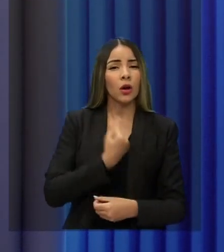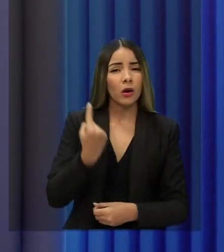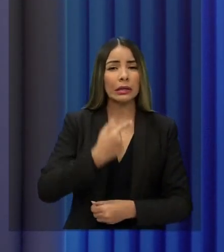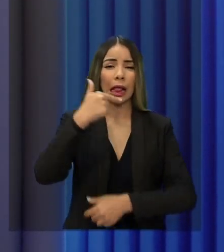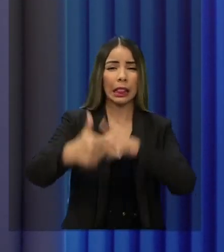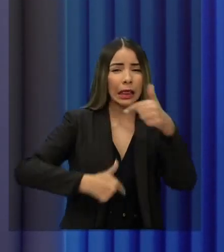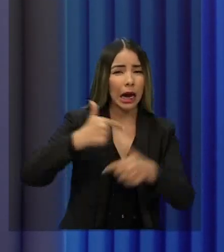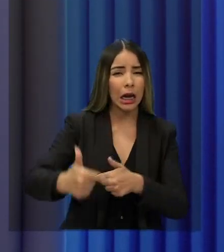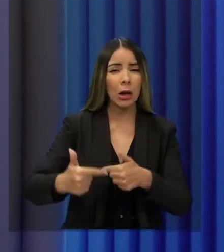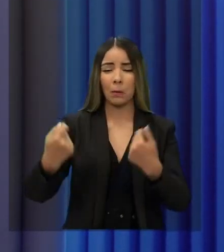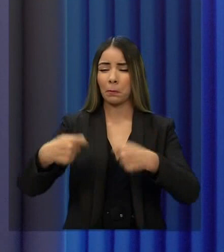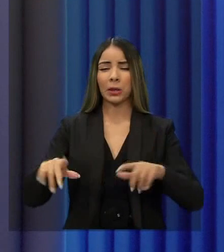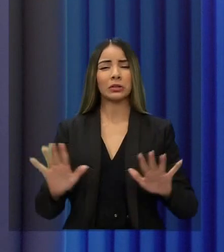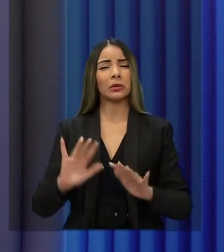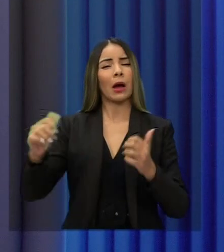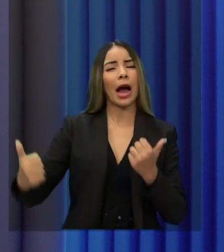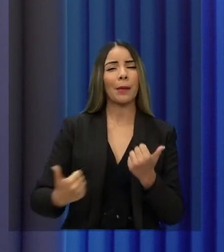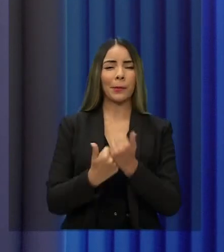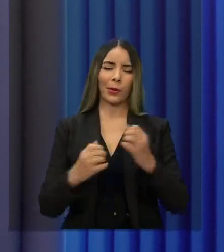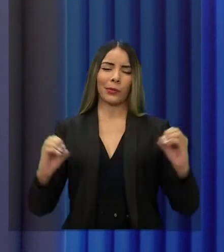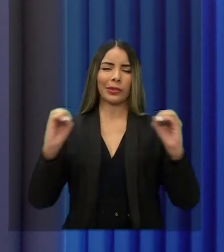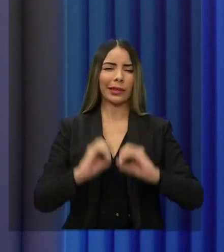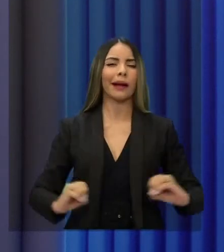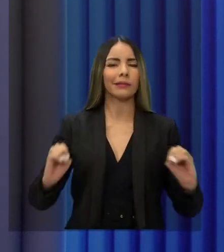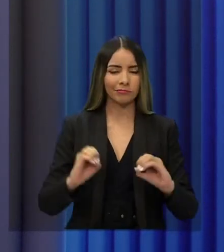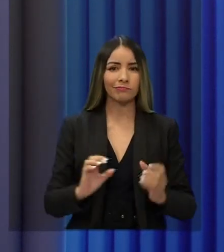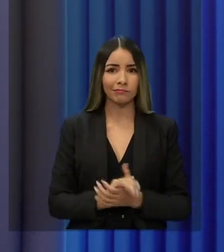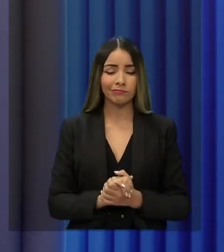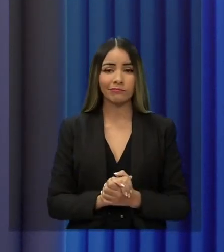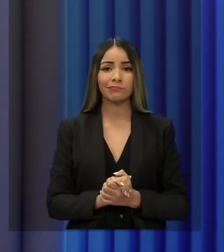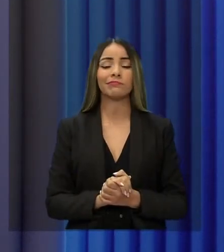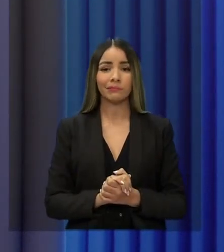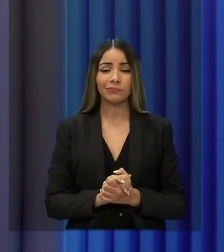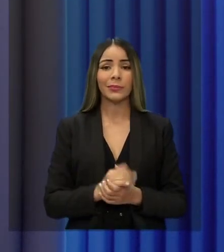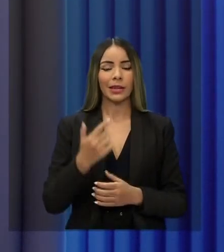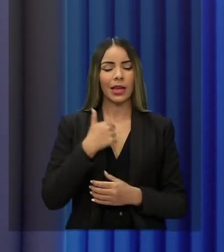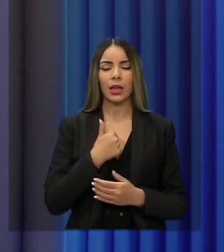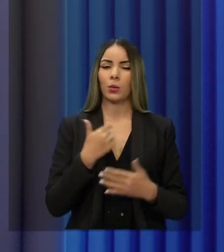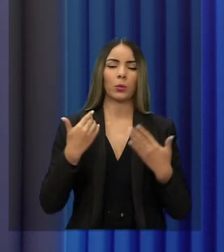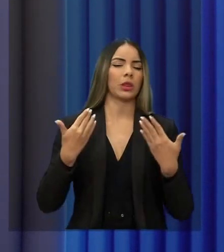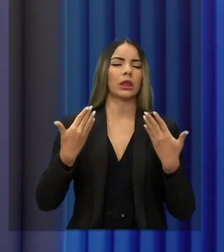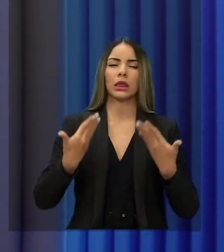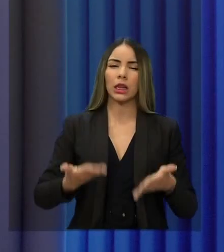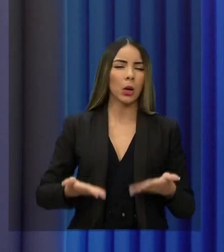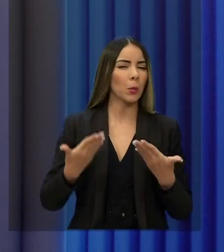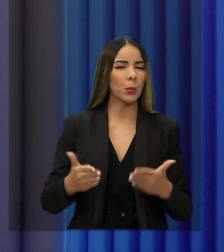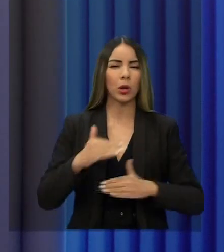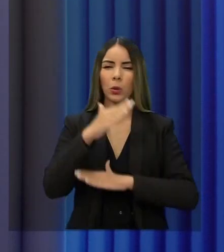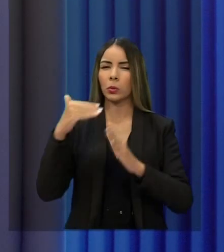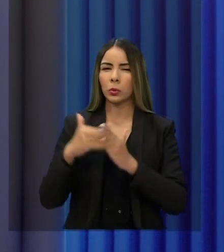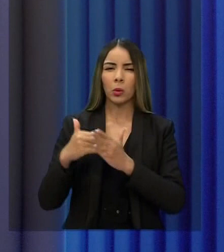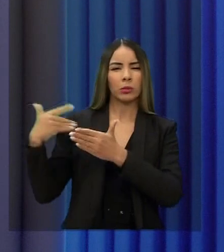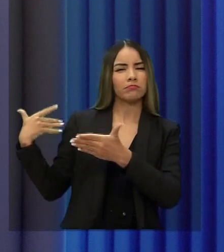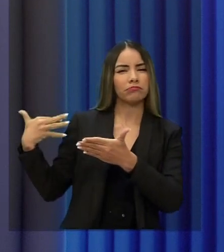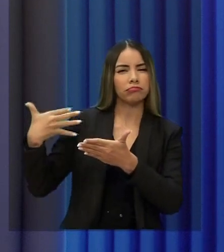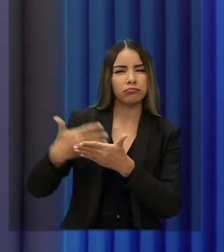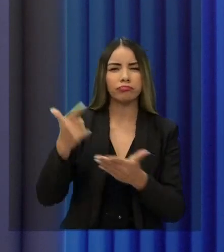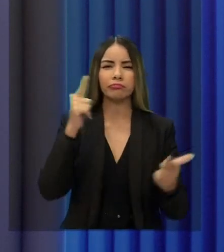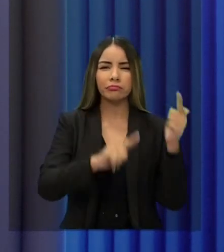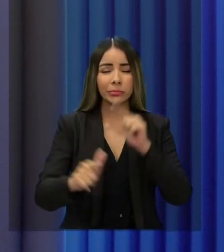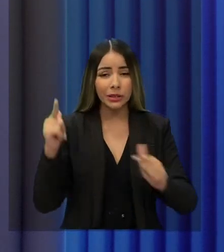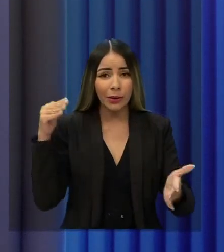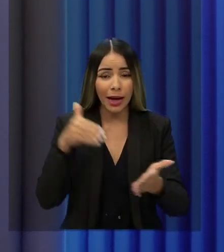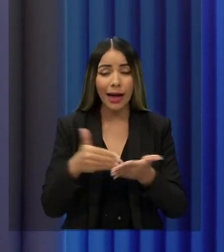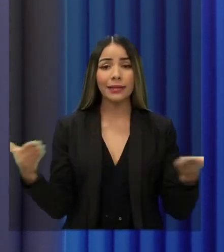reta final da definição das candidaturas alguém do bolso. Estou muito tranquilo em tudo que a gente tem construído até aqui. Queria agradecer a esses